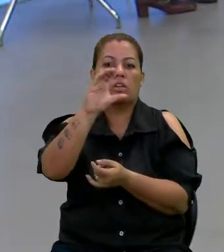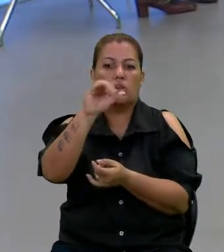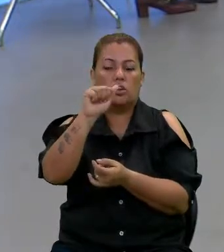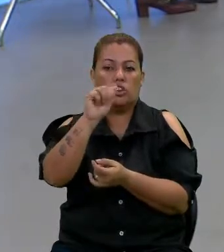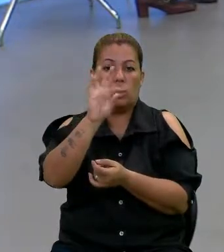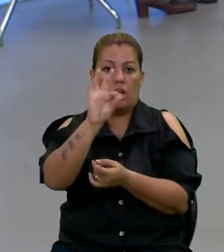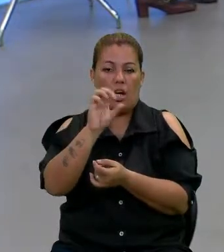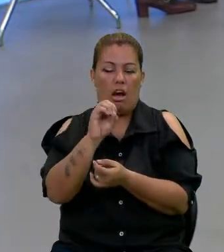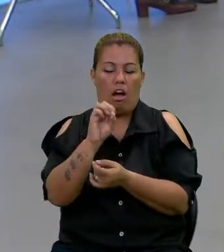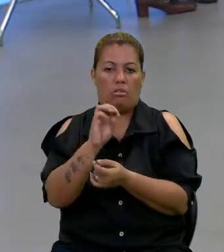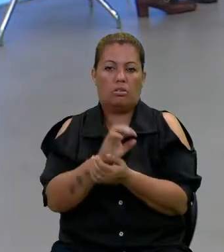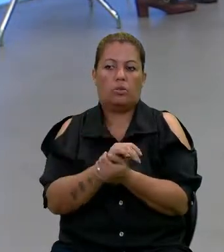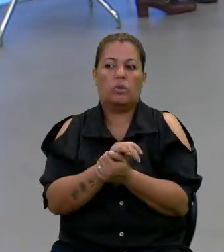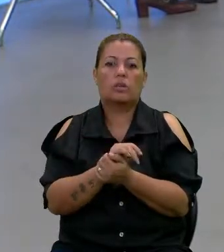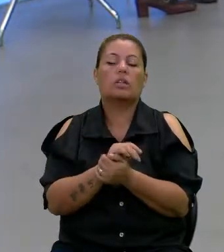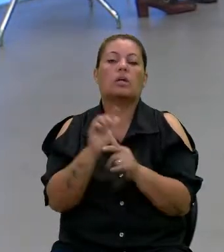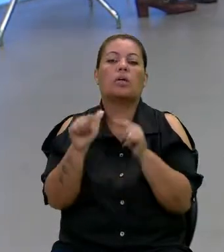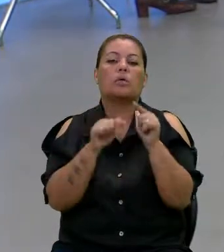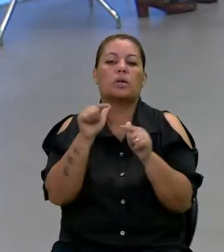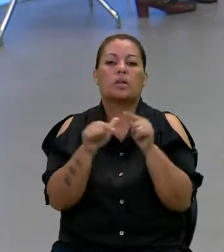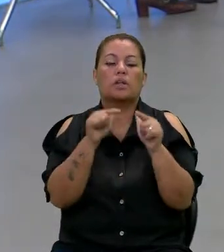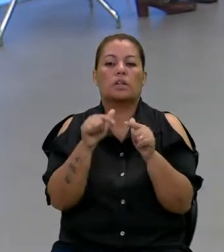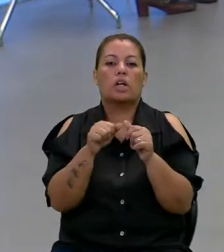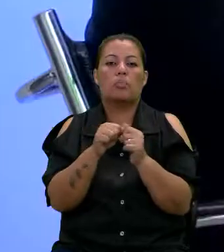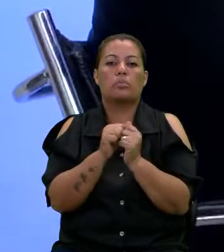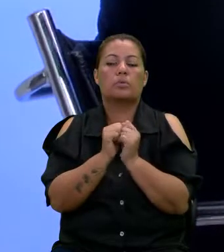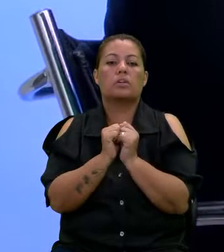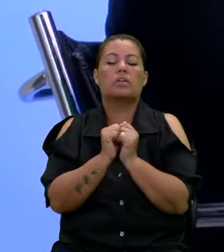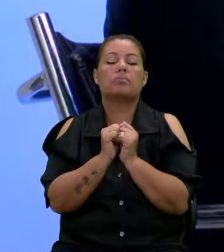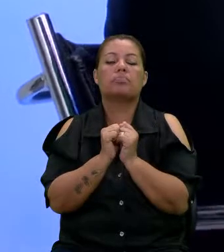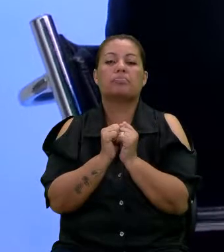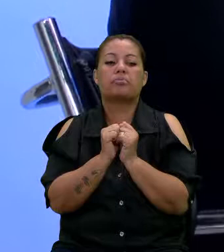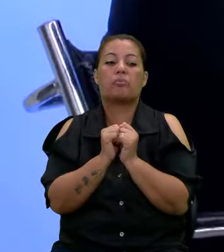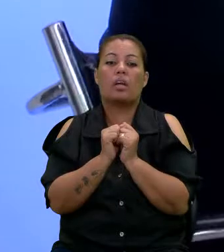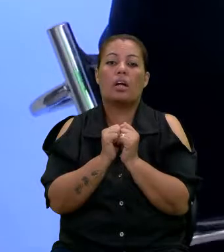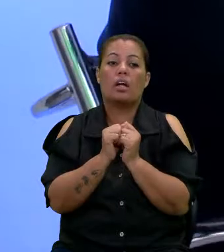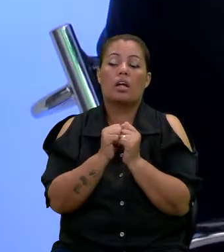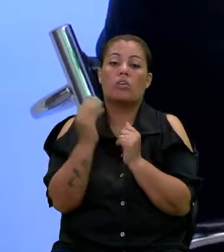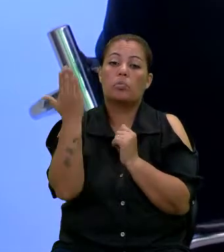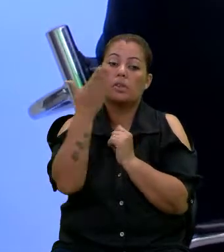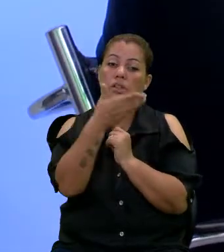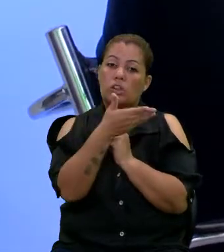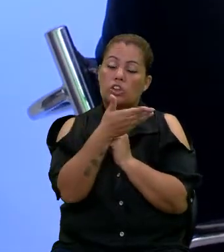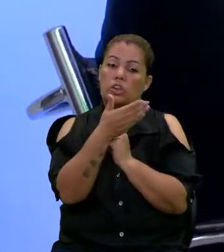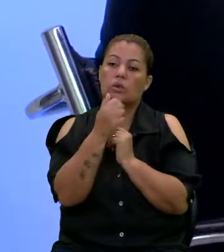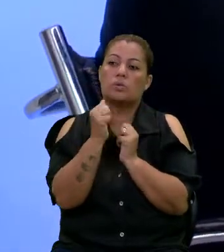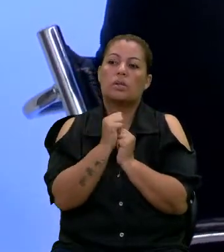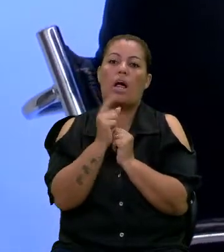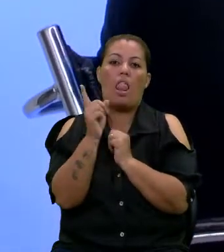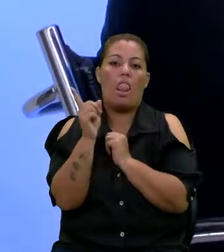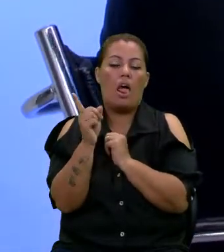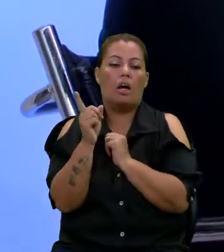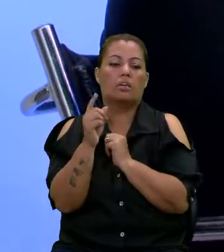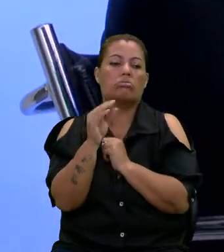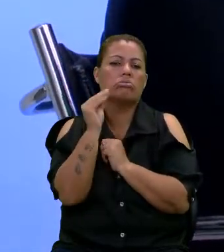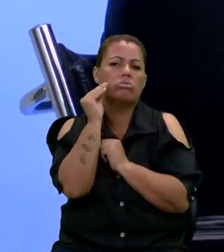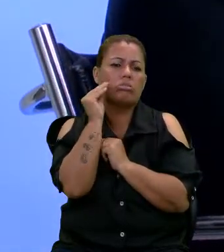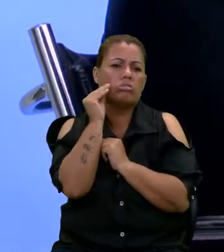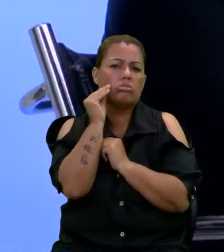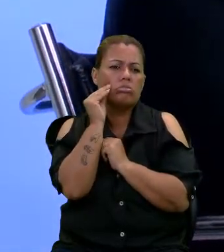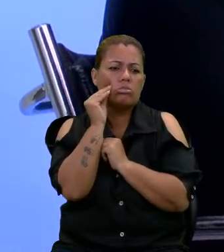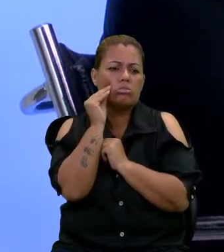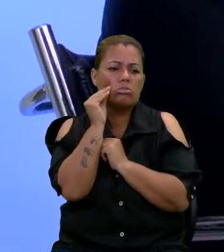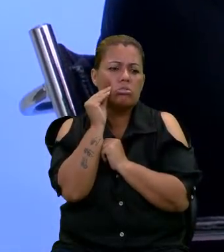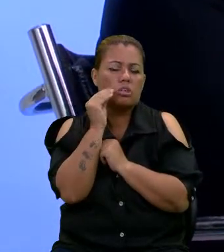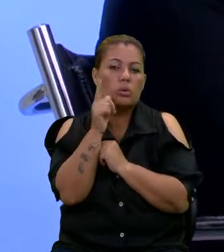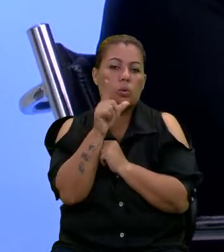Metalúrgicos, é uma funcionária da área de metalurgia. E foi por isso que chegou no Espaço da Cidadania, buscando atendimento